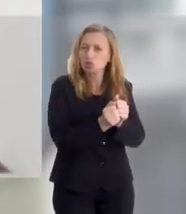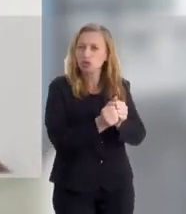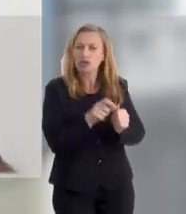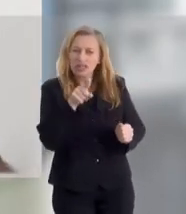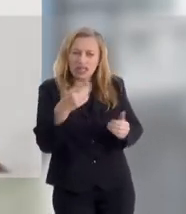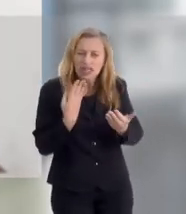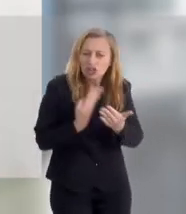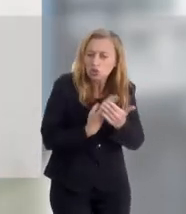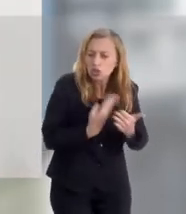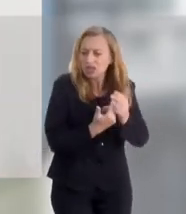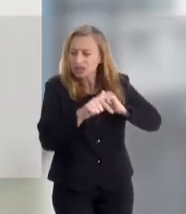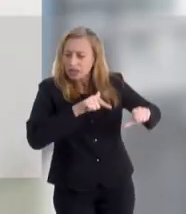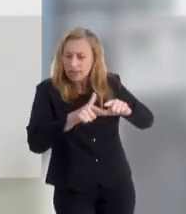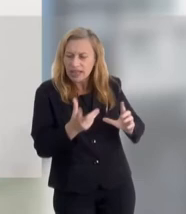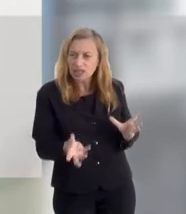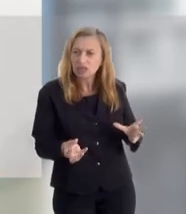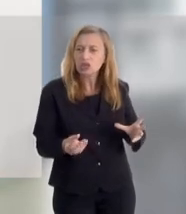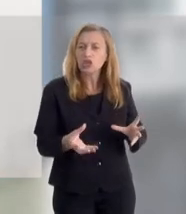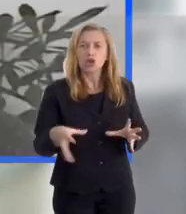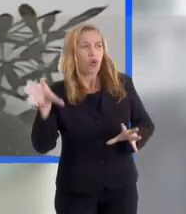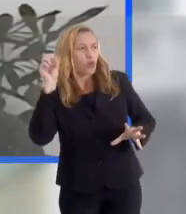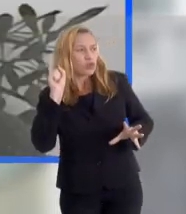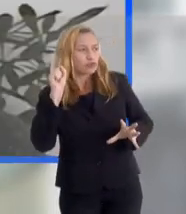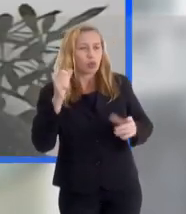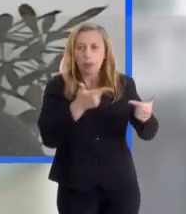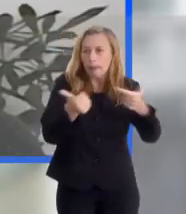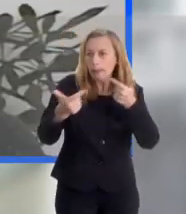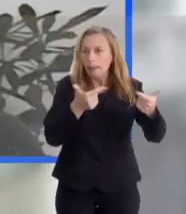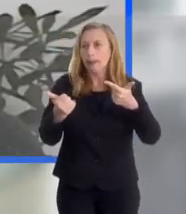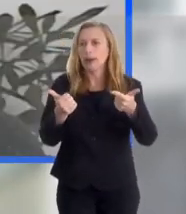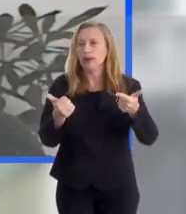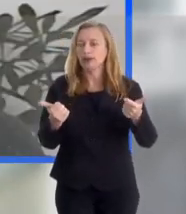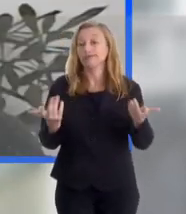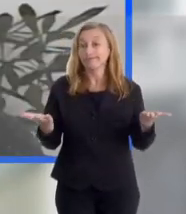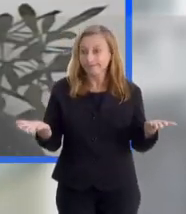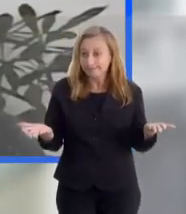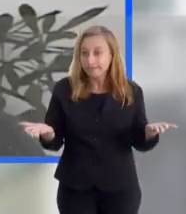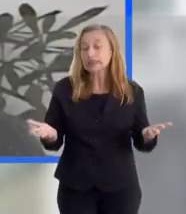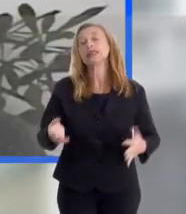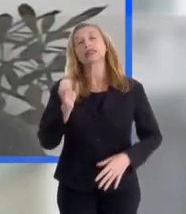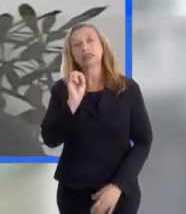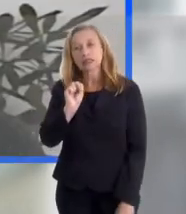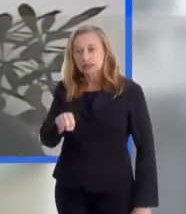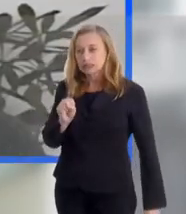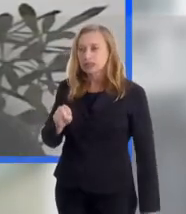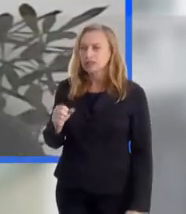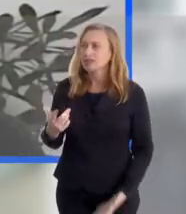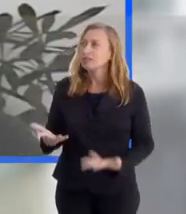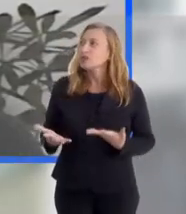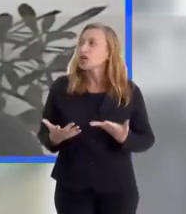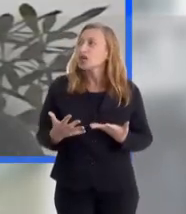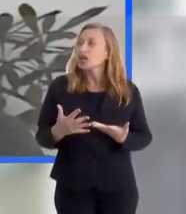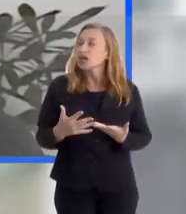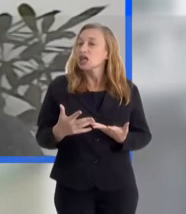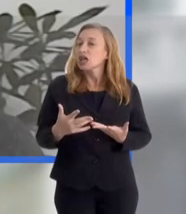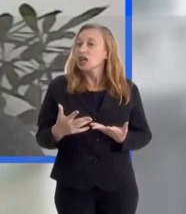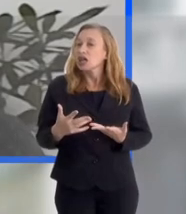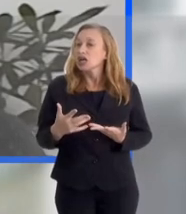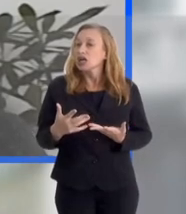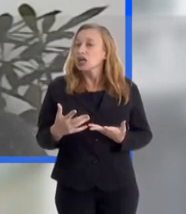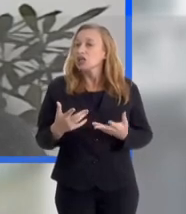envolvido naquele contexto, você está estudando, está trabalhando e está ouvindo o tiro do seu lado, né? Exatamente. A gente